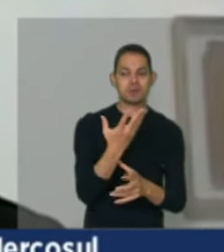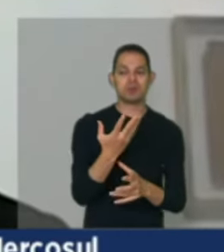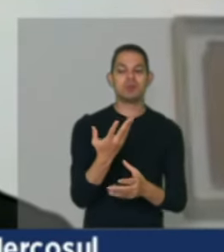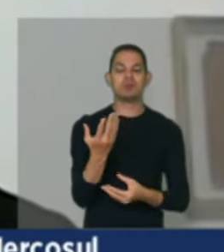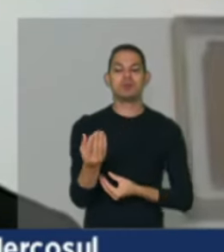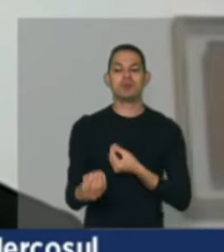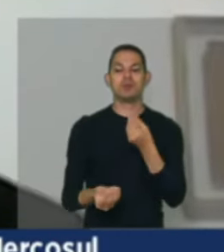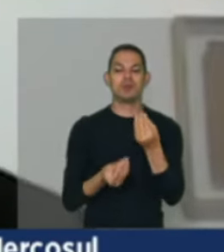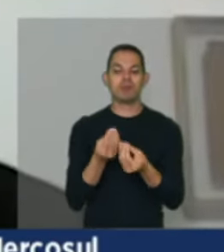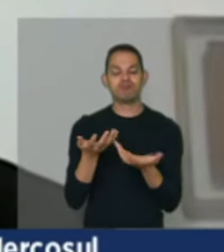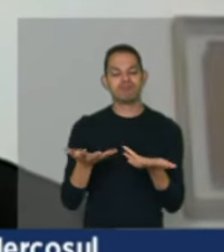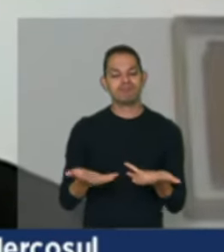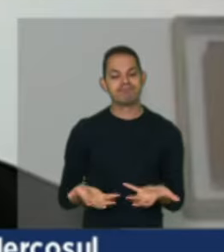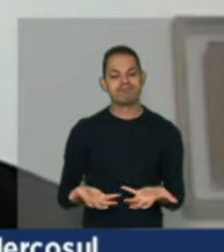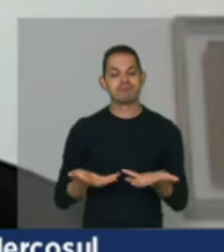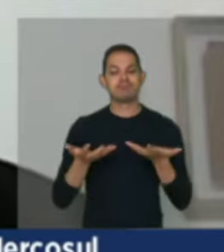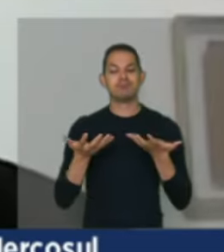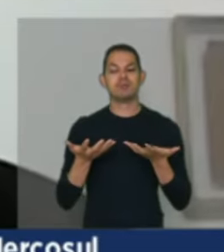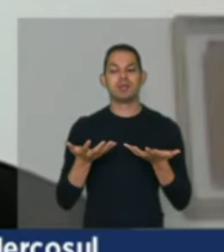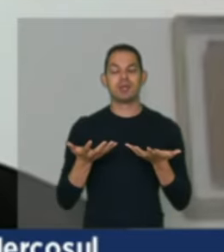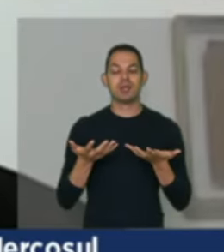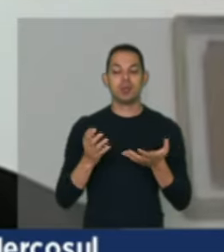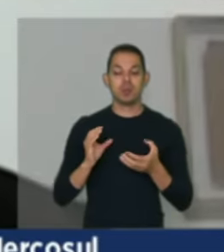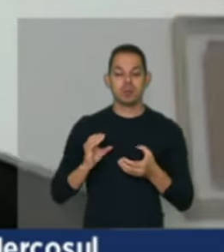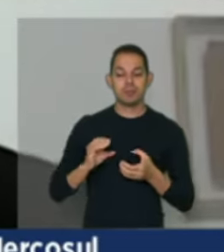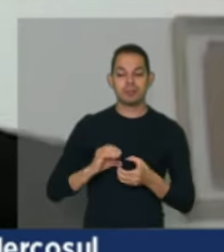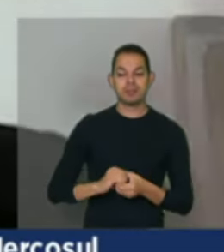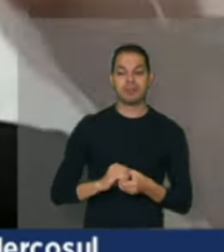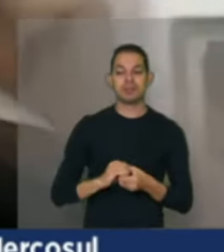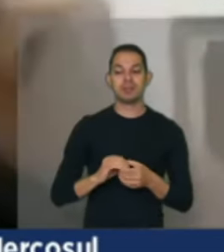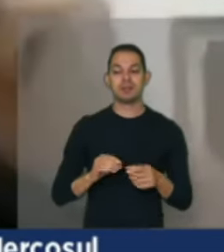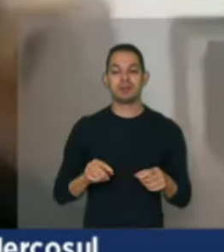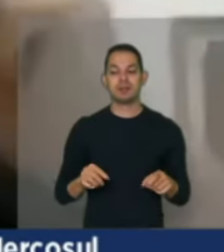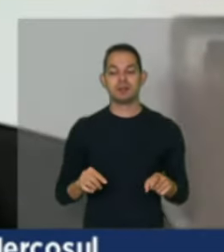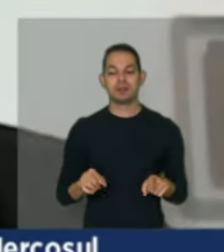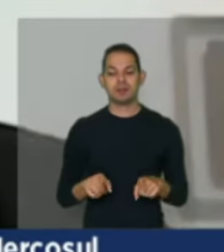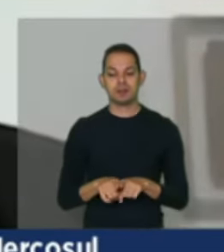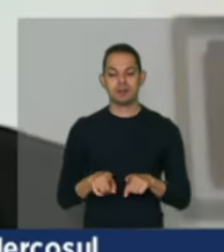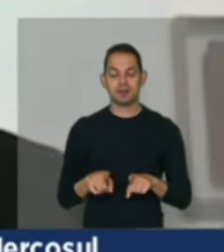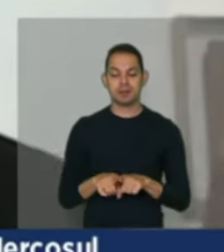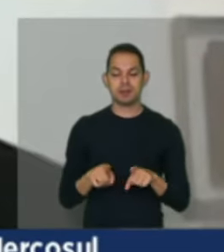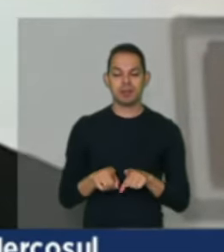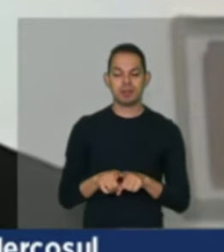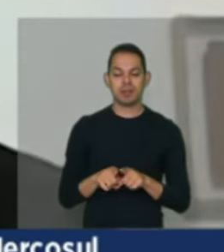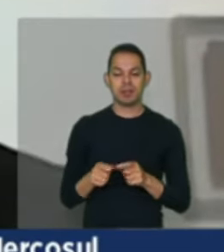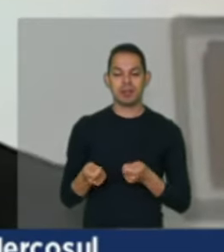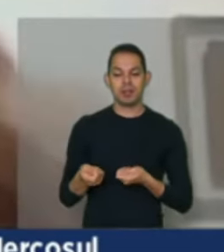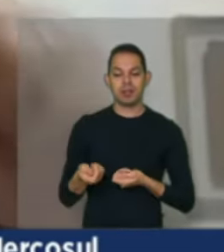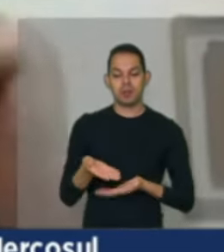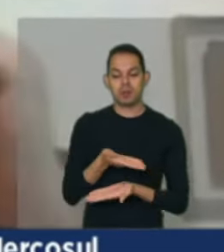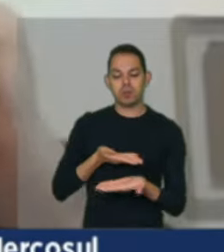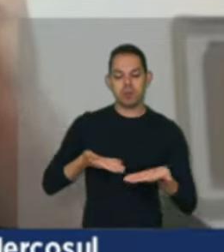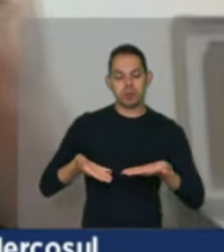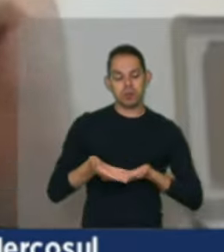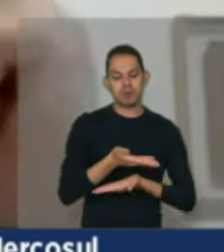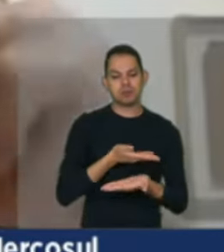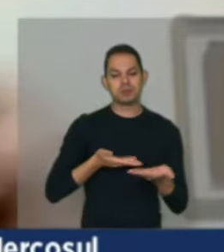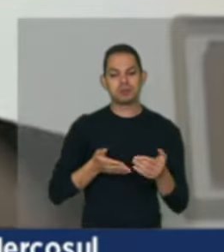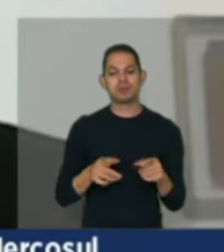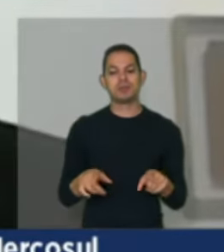do fortalecimento do cooperativismo, do associativismo e da